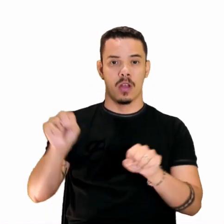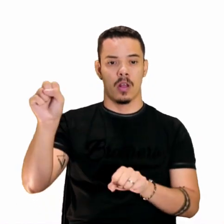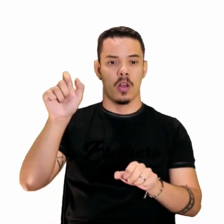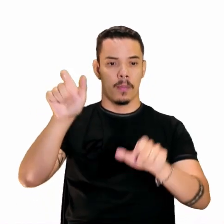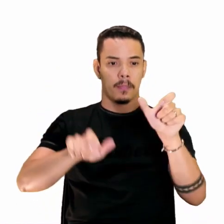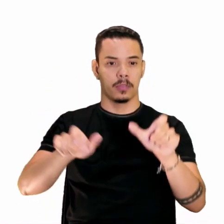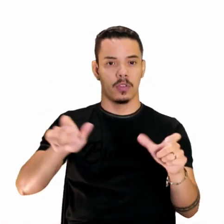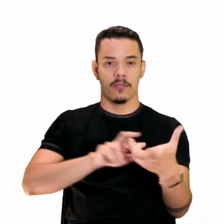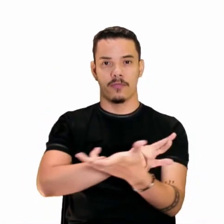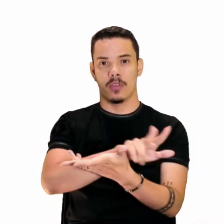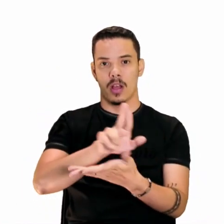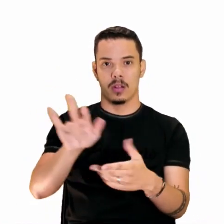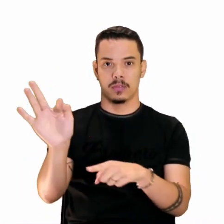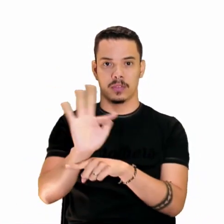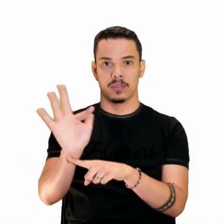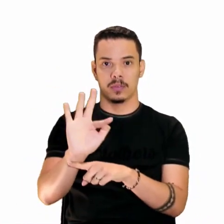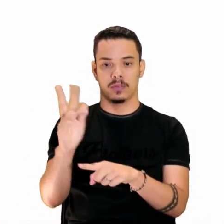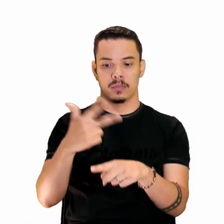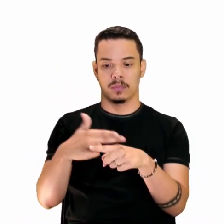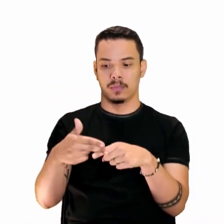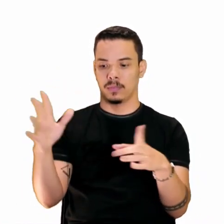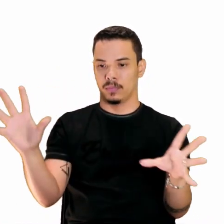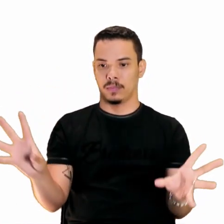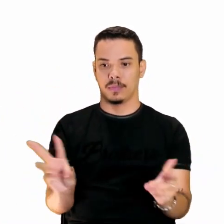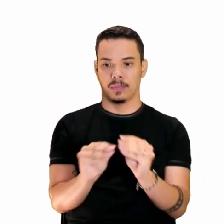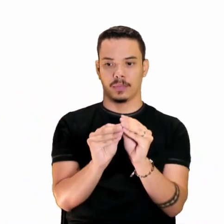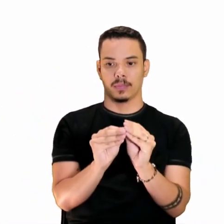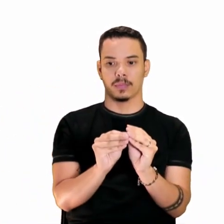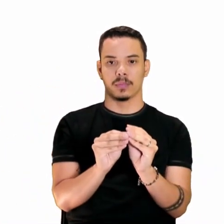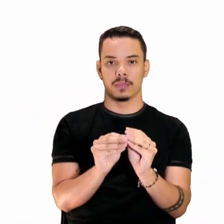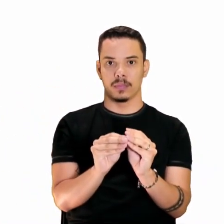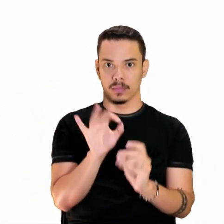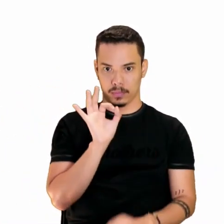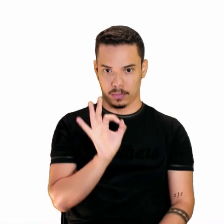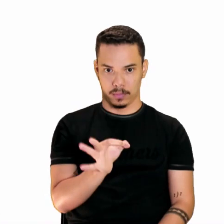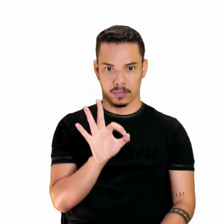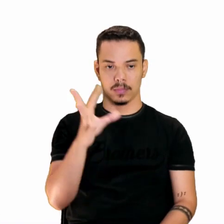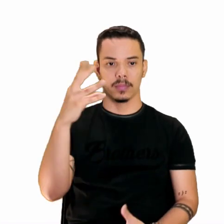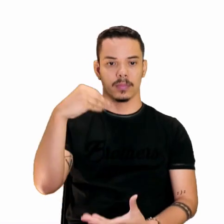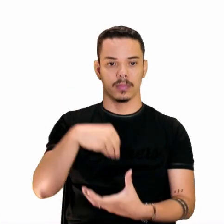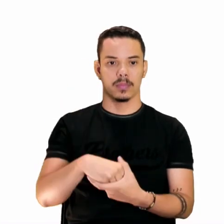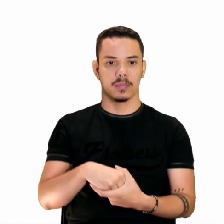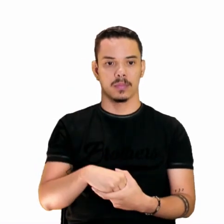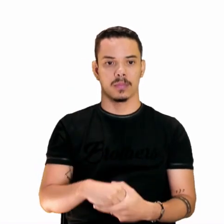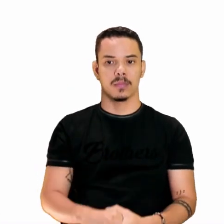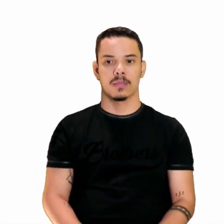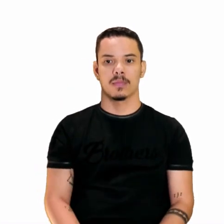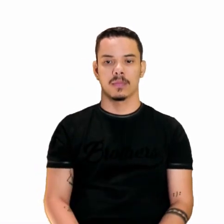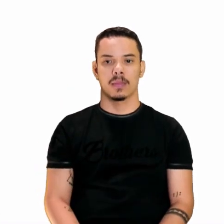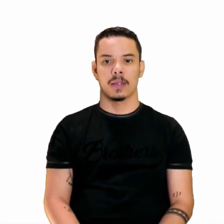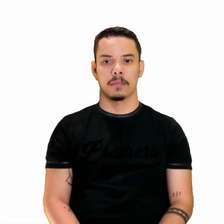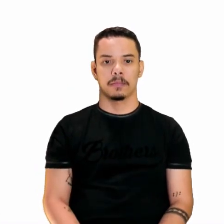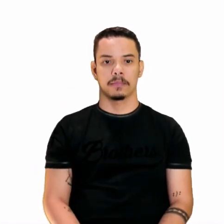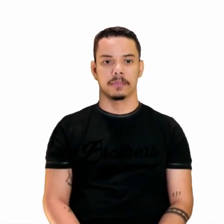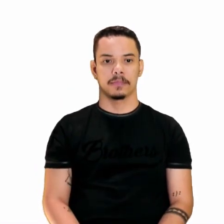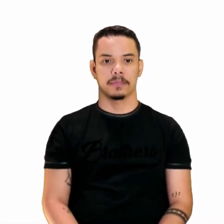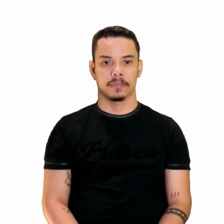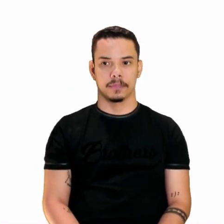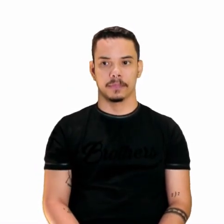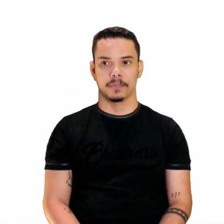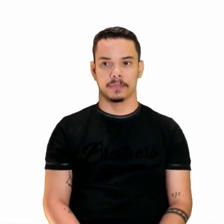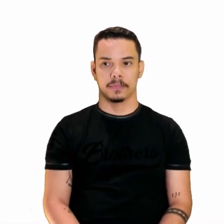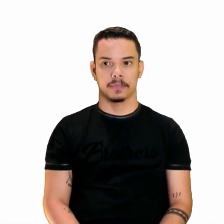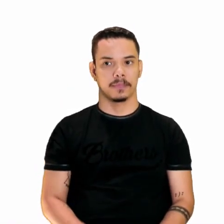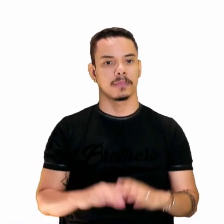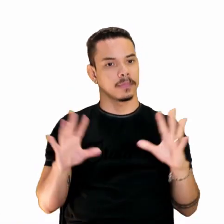Então, pra você, quem aí gosta dos Vingadores, né? Aqui nós temos aí vários super-heróis, certo?